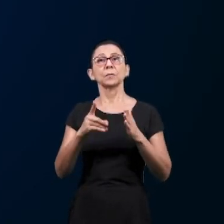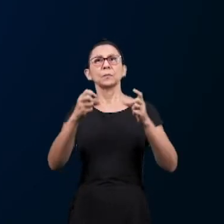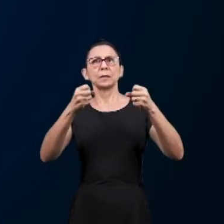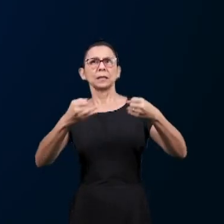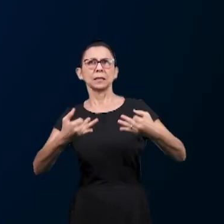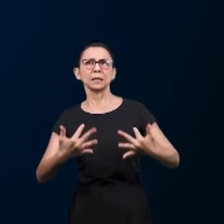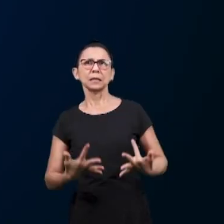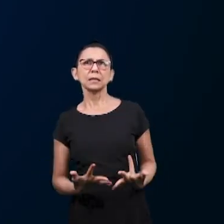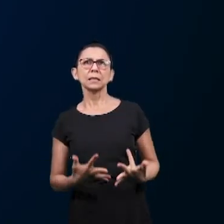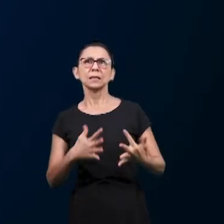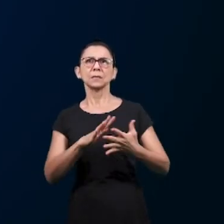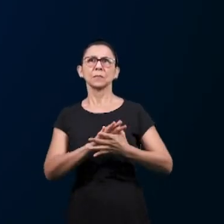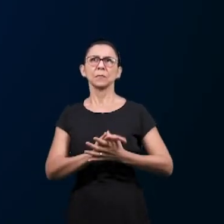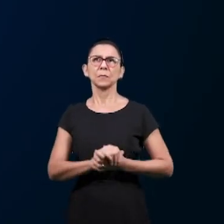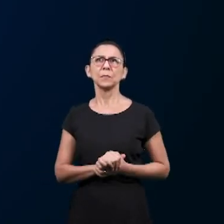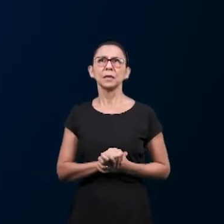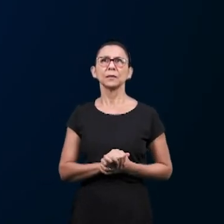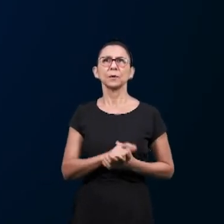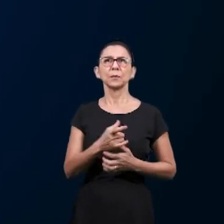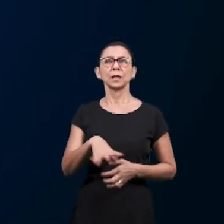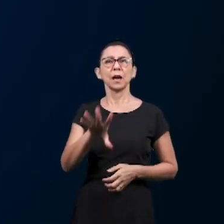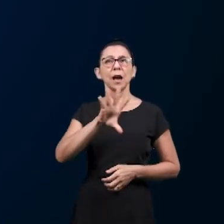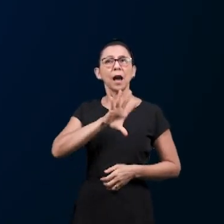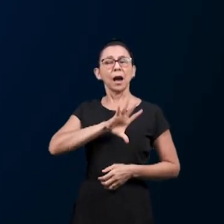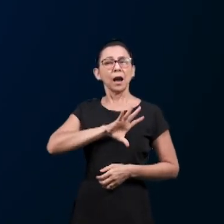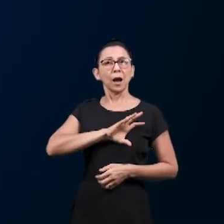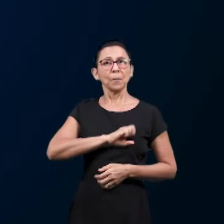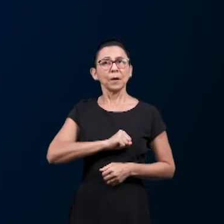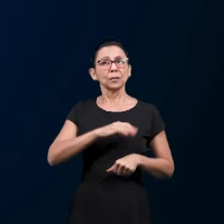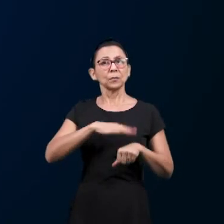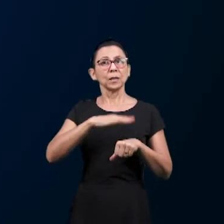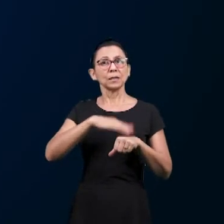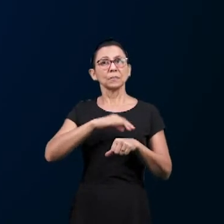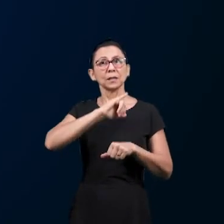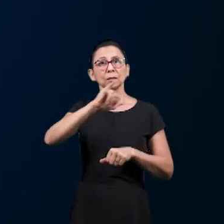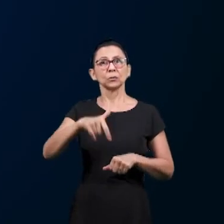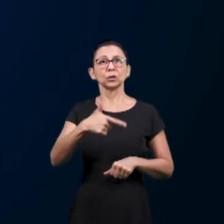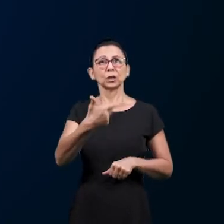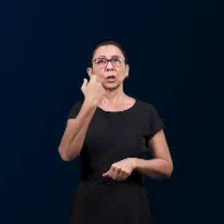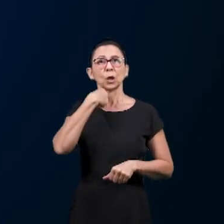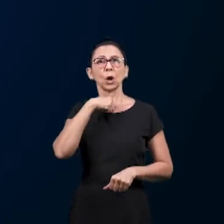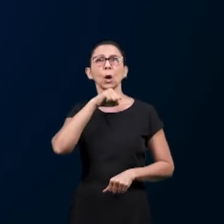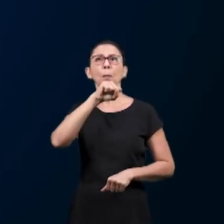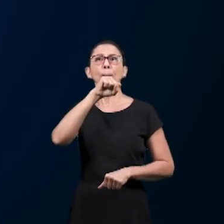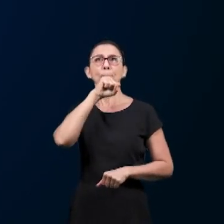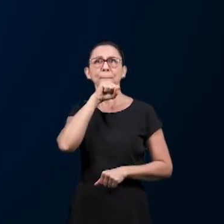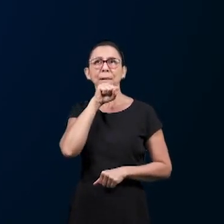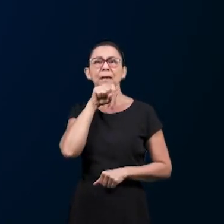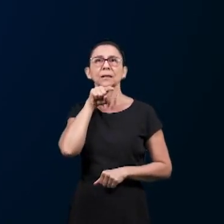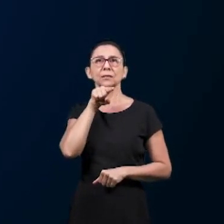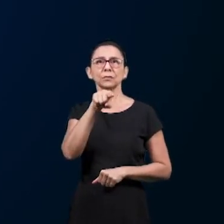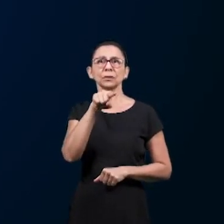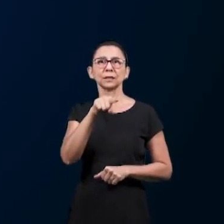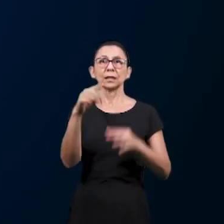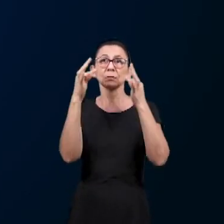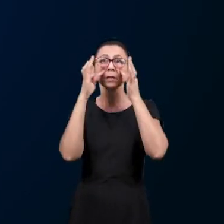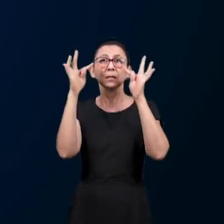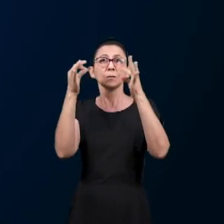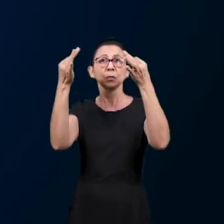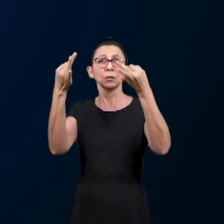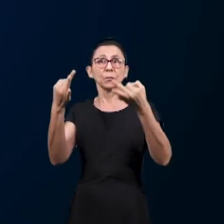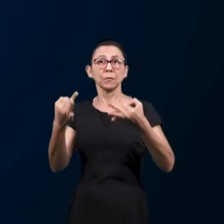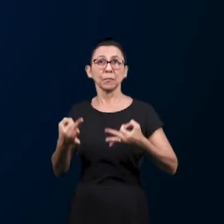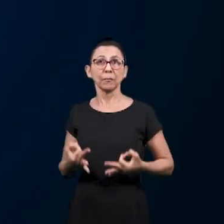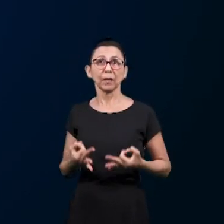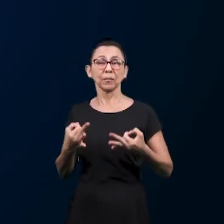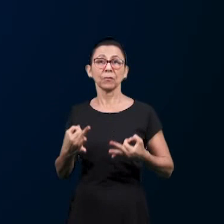José era o filho mais amado de seu padre. José tinha uma vestidura diferente, o qual é o testemunho, e José era usado